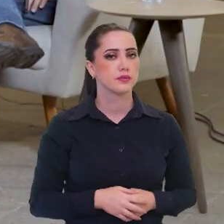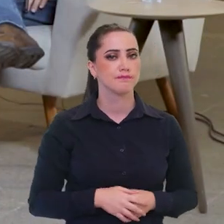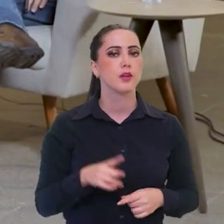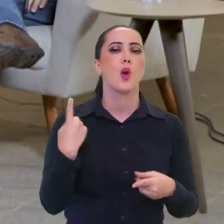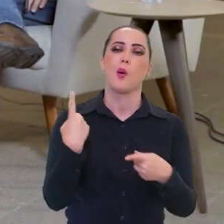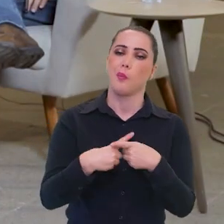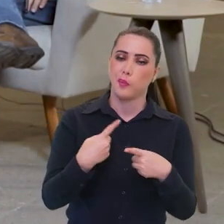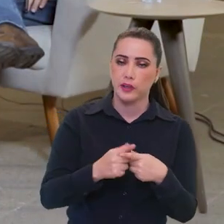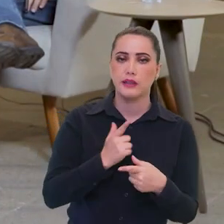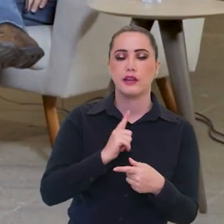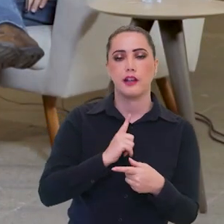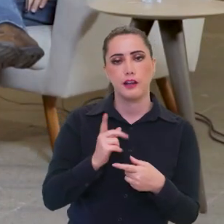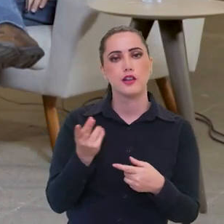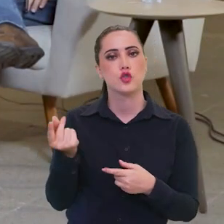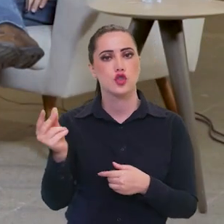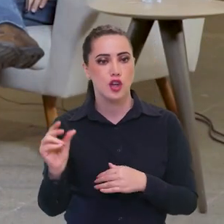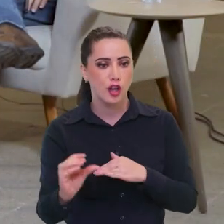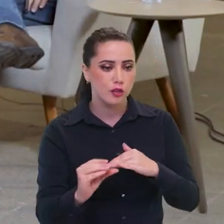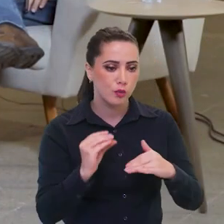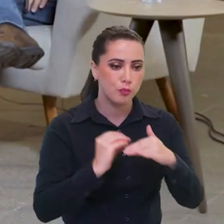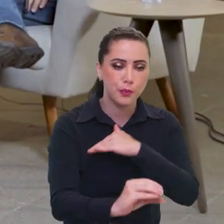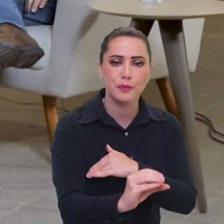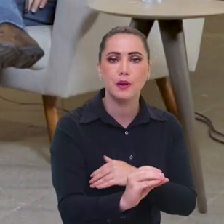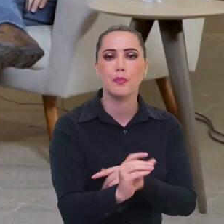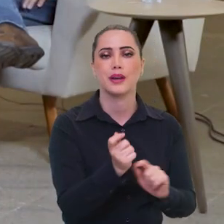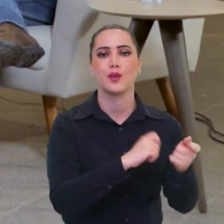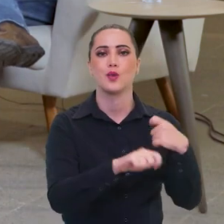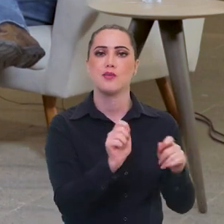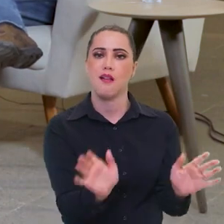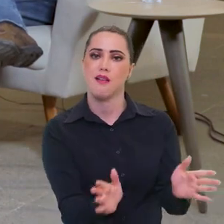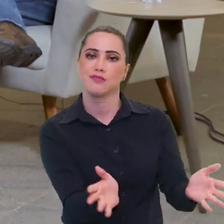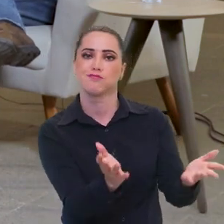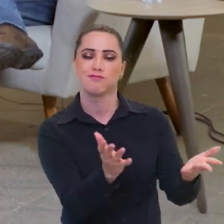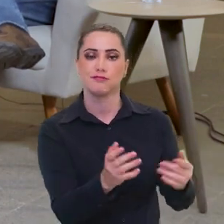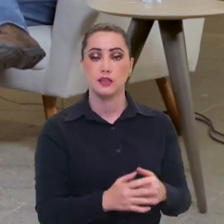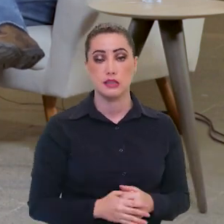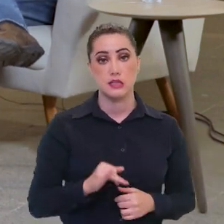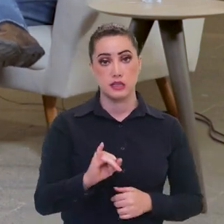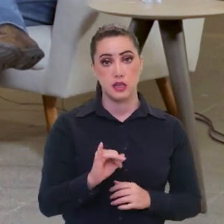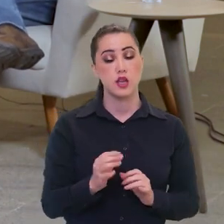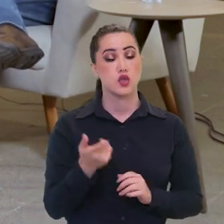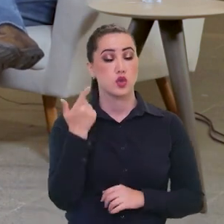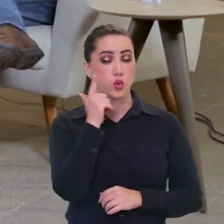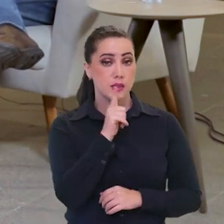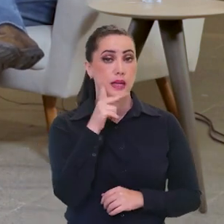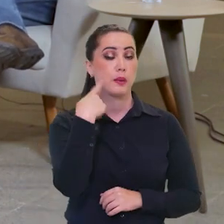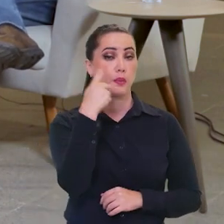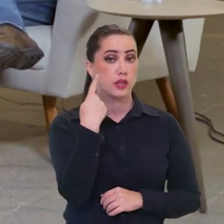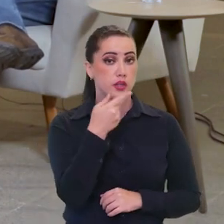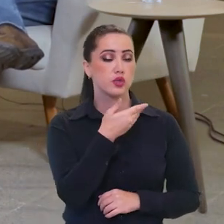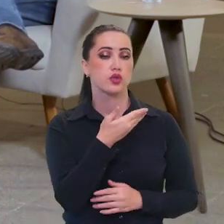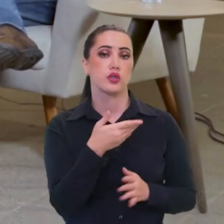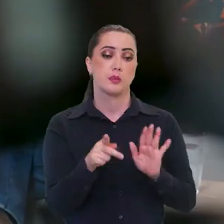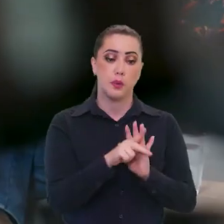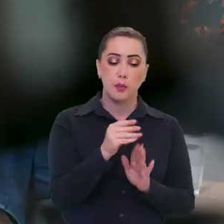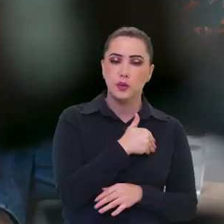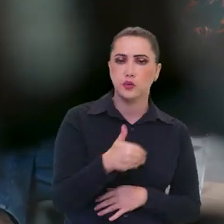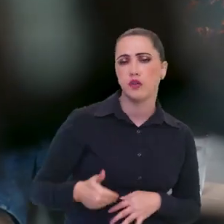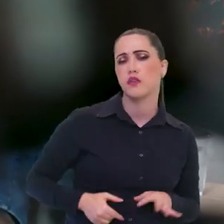gera um retorno econômico. economia, sim. Se a gente pega essas políticas públicas e consegue implementar elas,